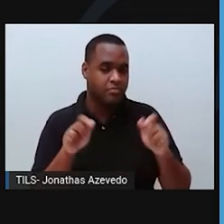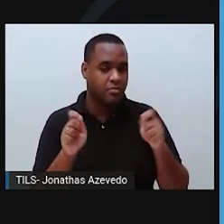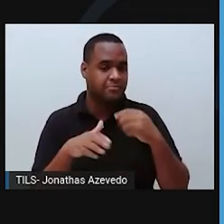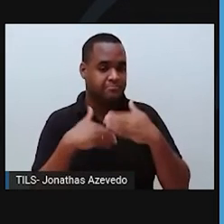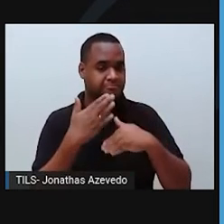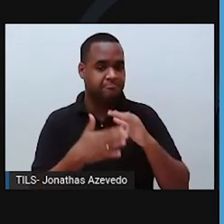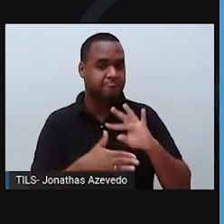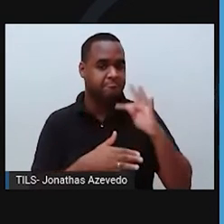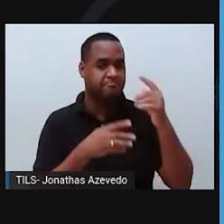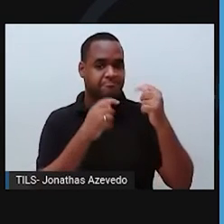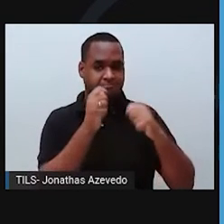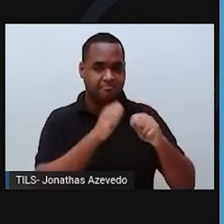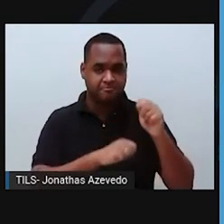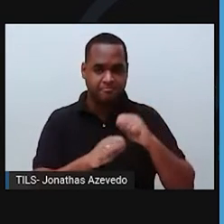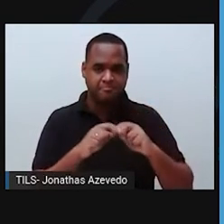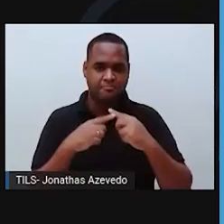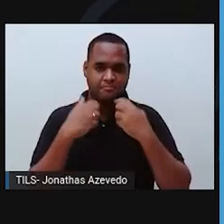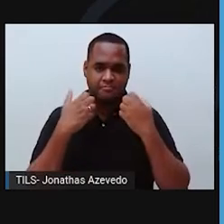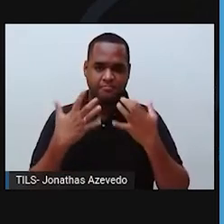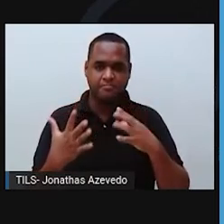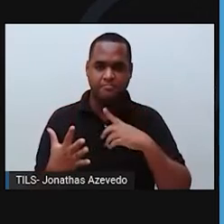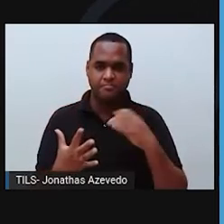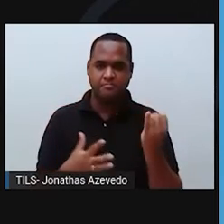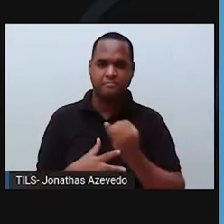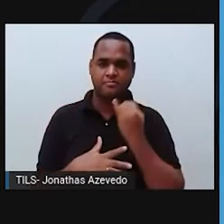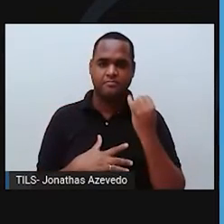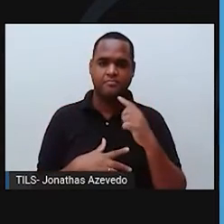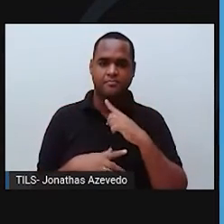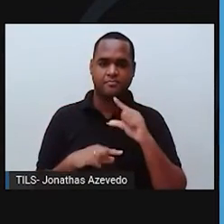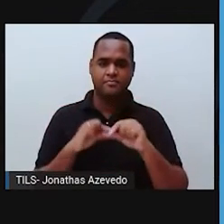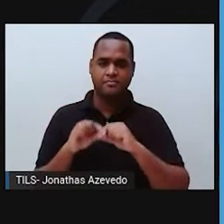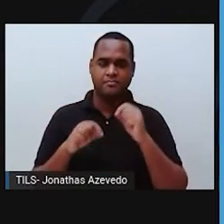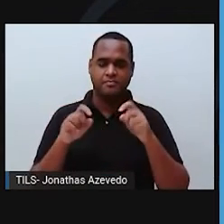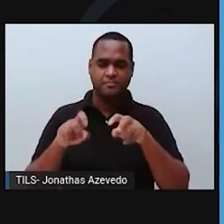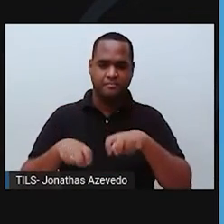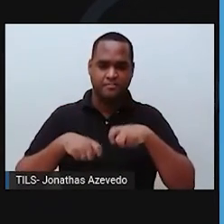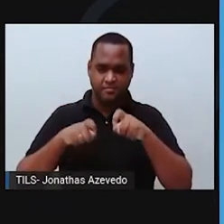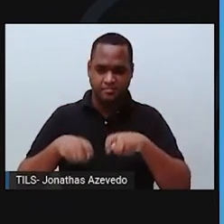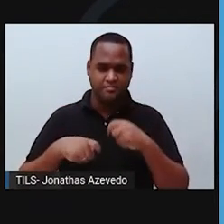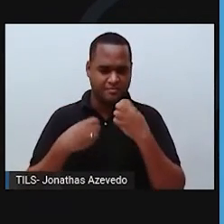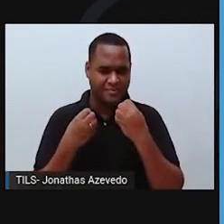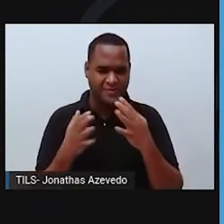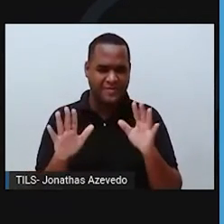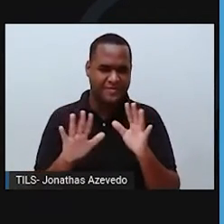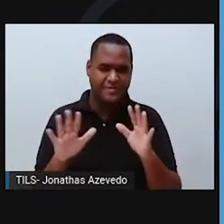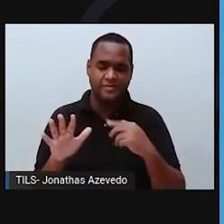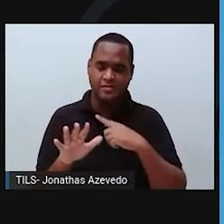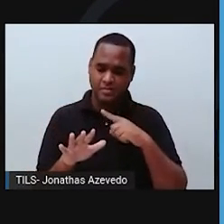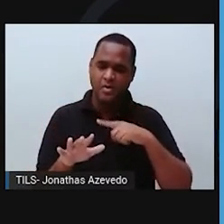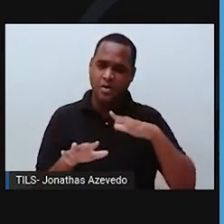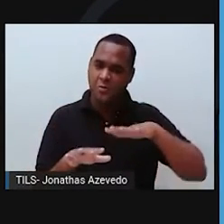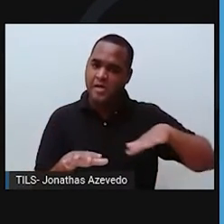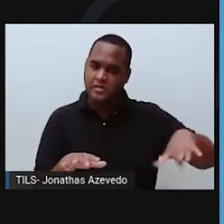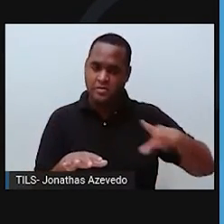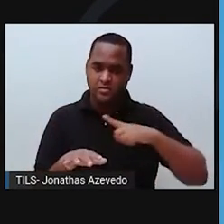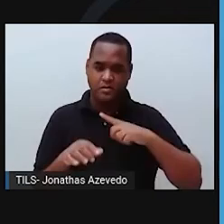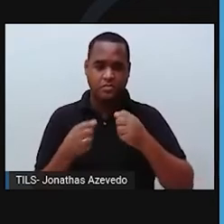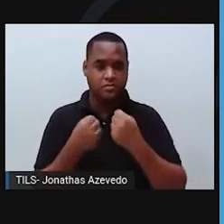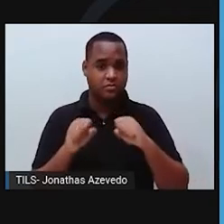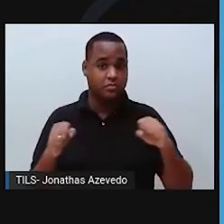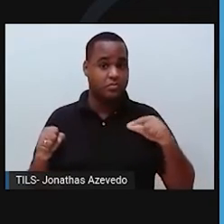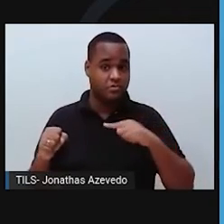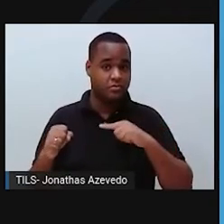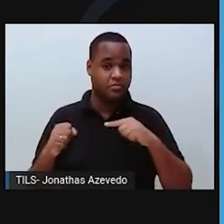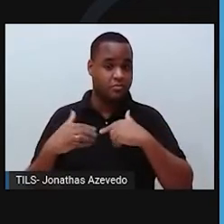a quedas no PIB. O argumento de que ele é necessário para aumentar a produção agropecuária é inválido, pois já existe uma área desmatada enorme que vem